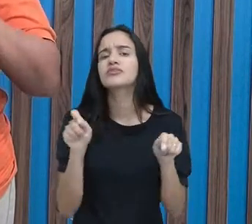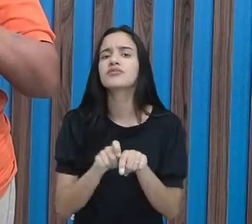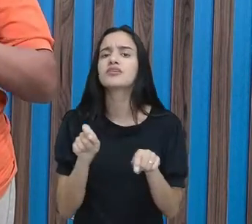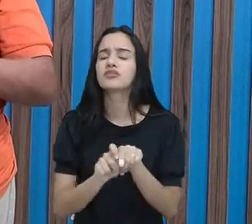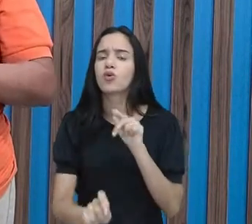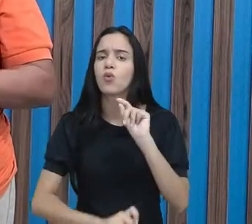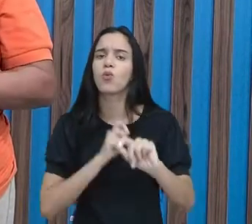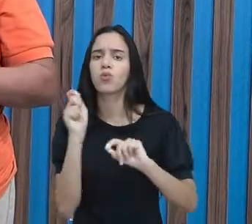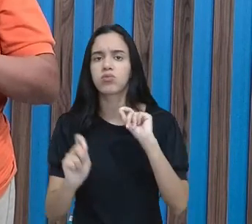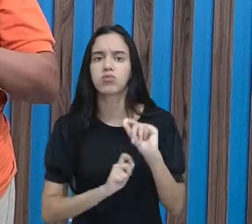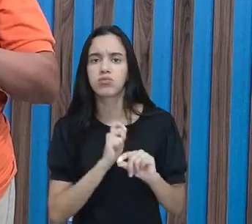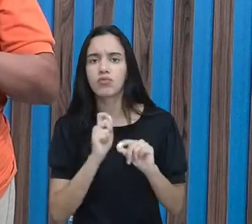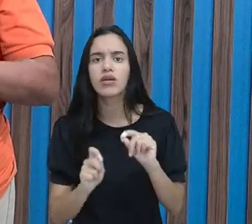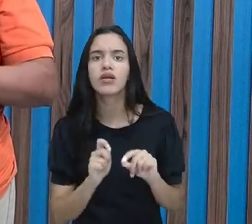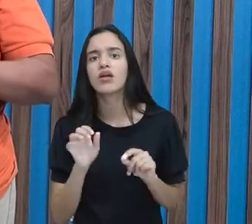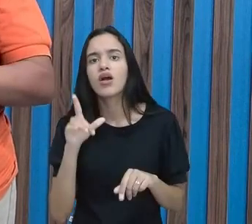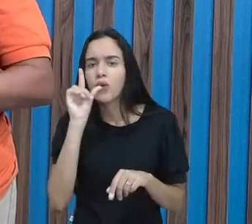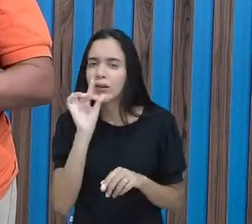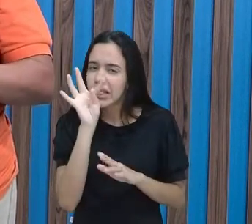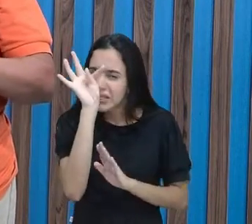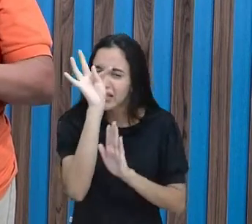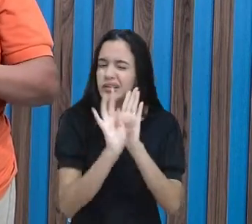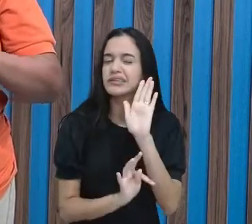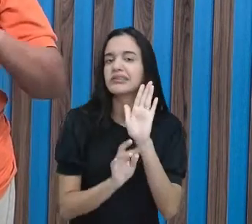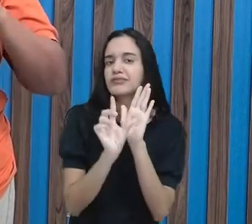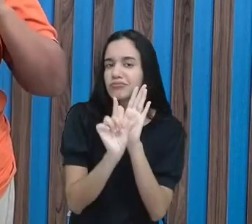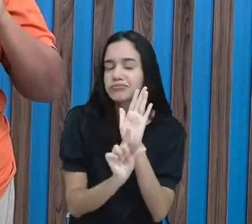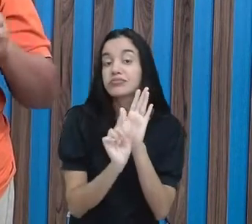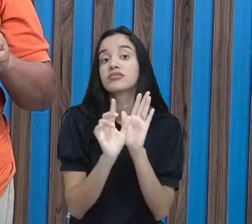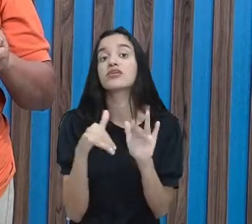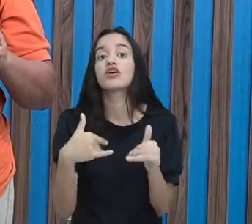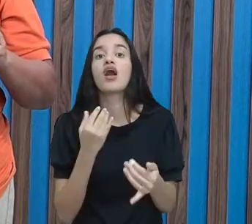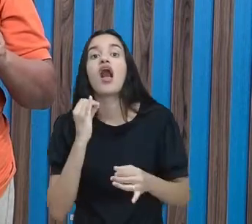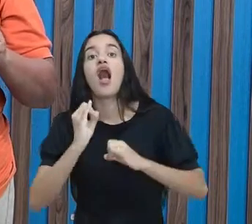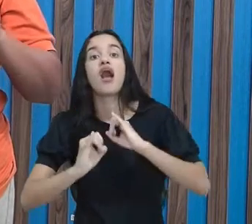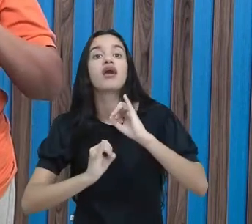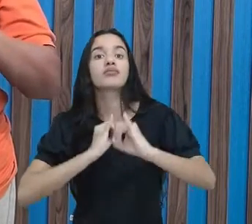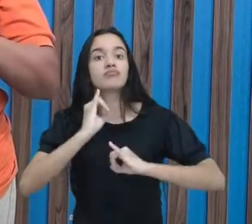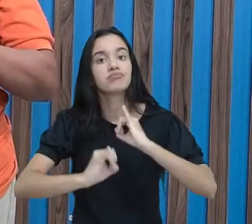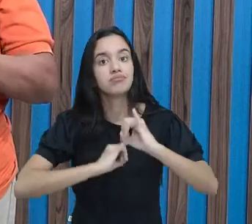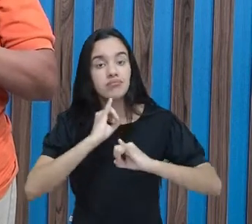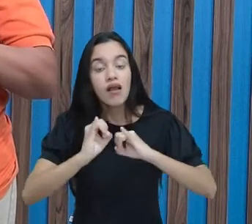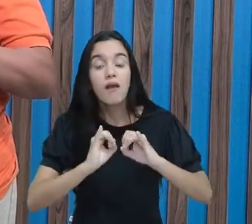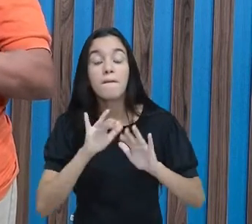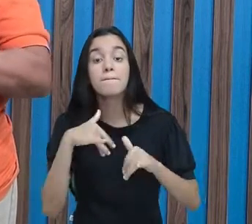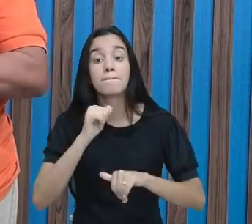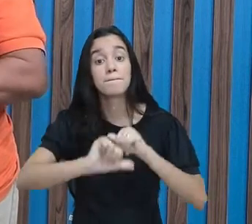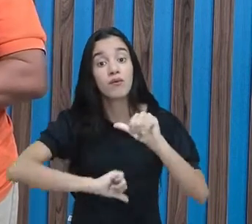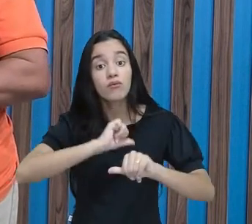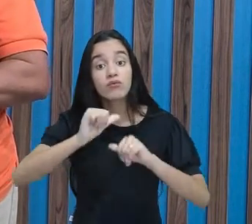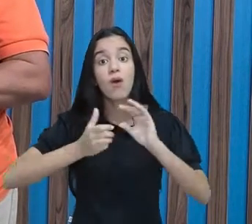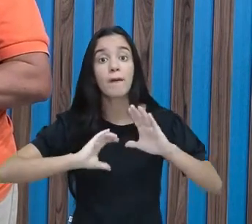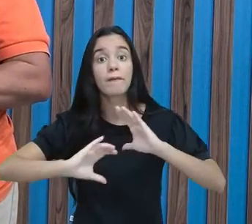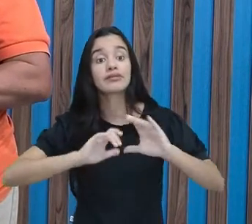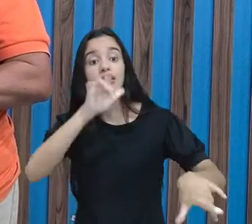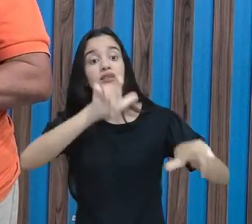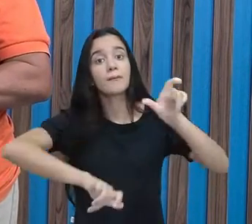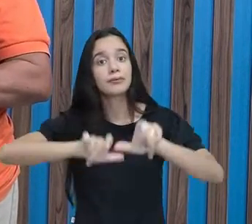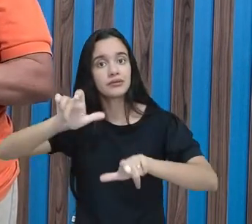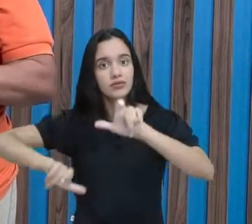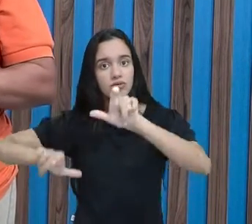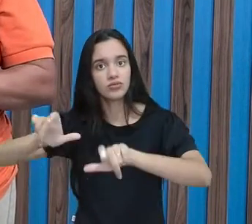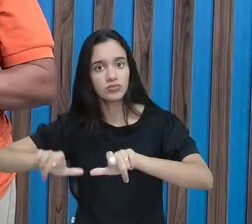Vocês vão fazer aí um pequeno texto sobre como a internet mudou a comunicação entre as pessoas.